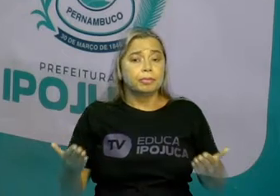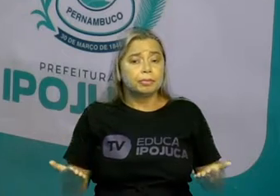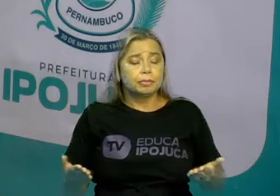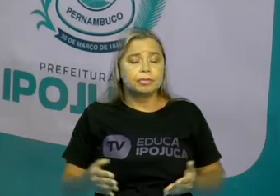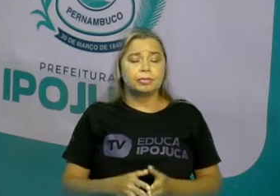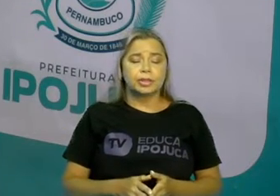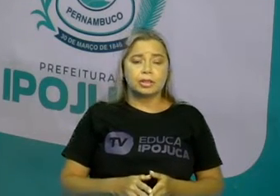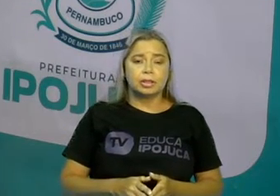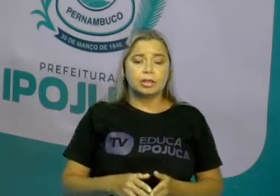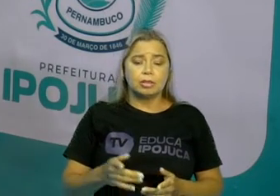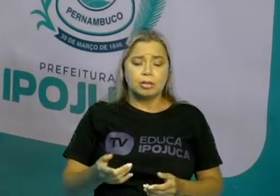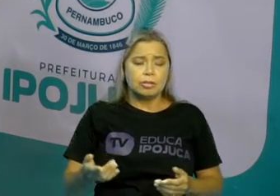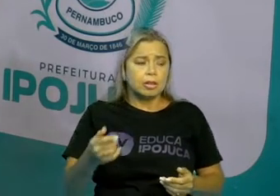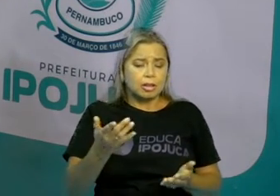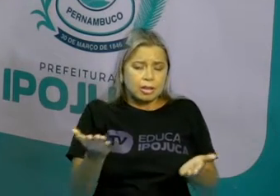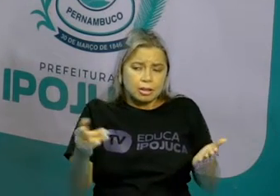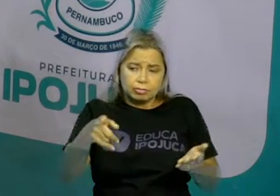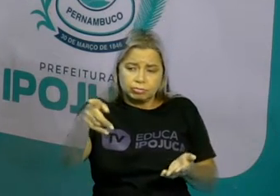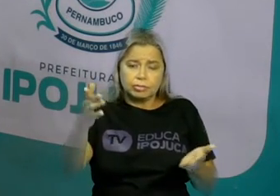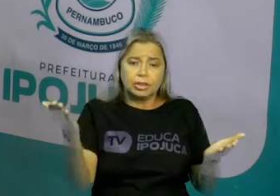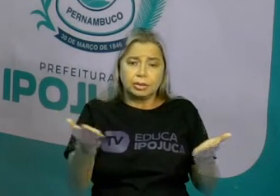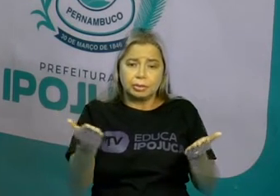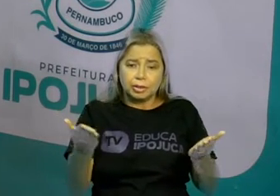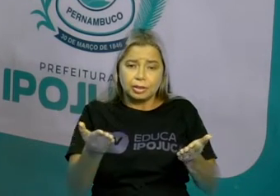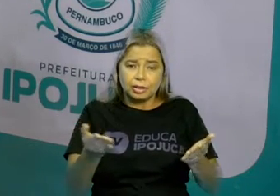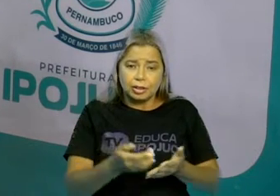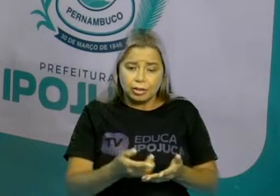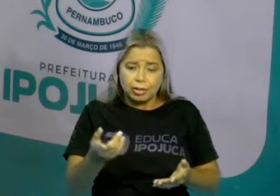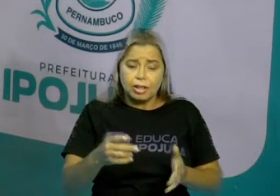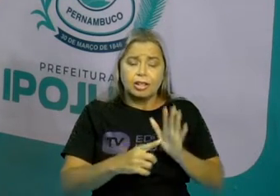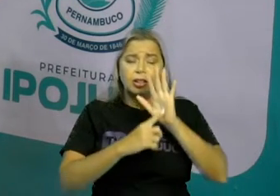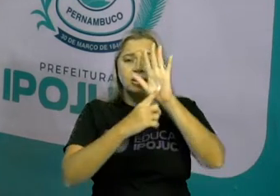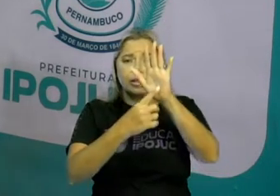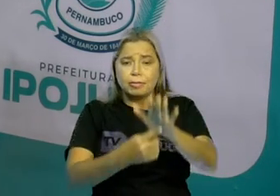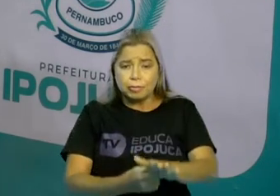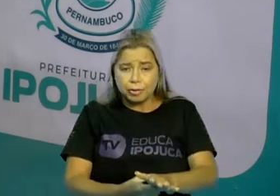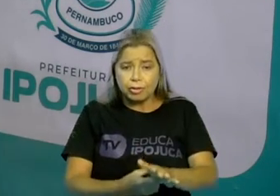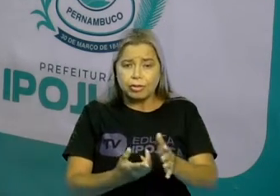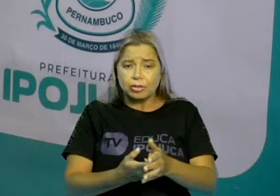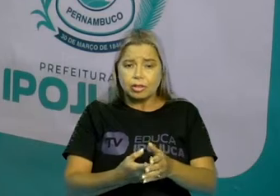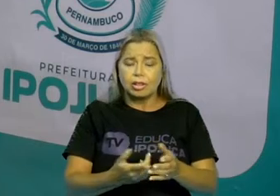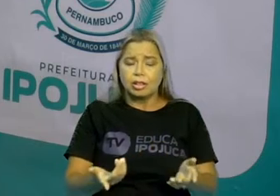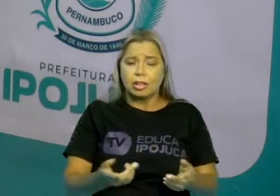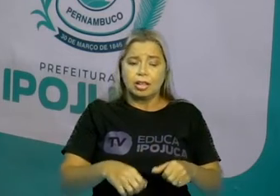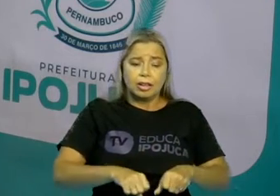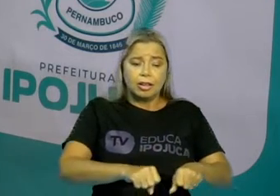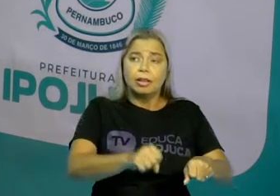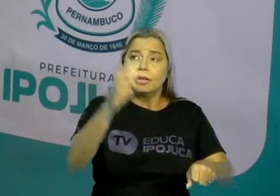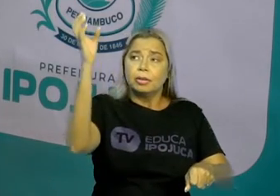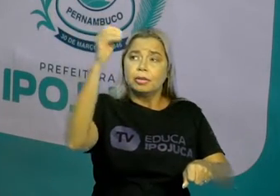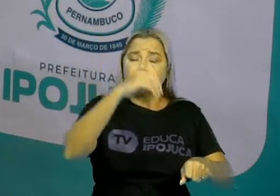é um desconto de 50% ou mais em produtos, numa linha de supermercado.